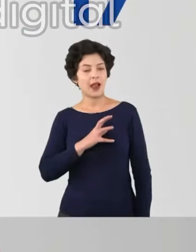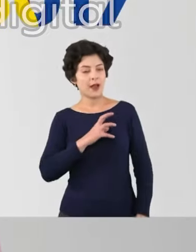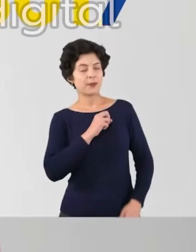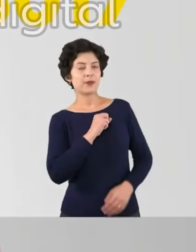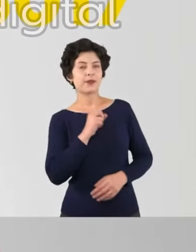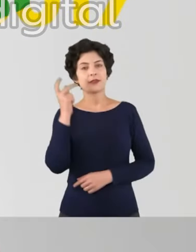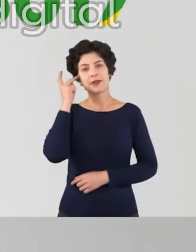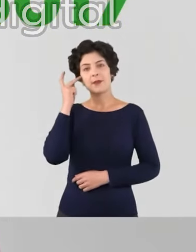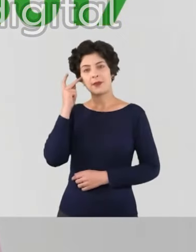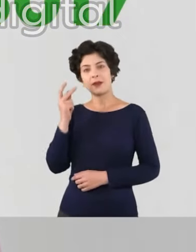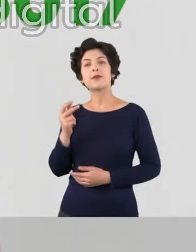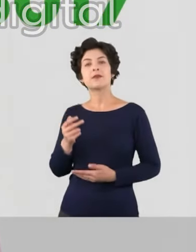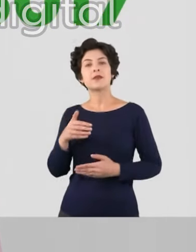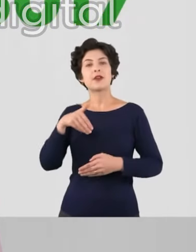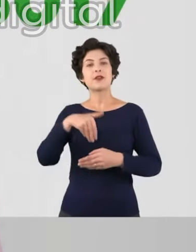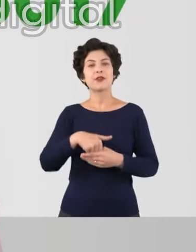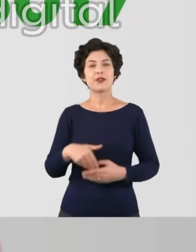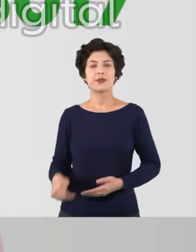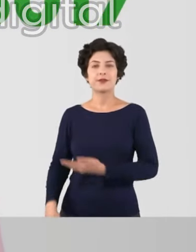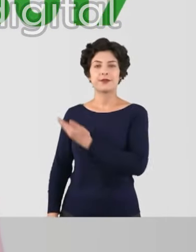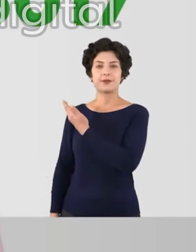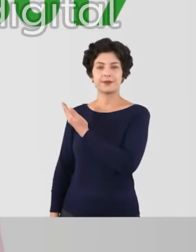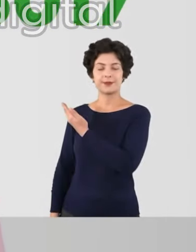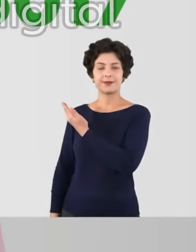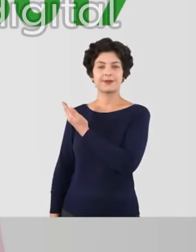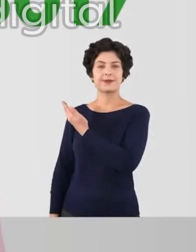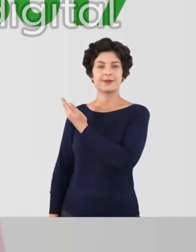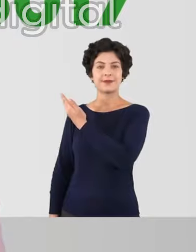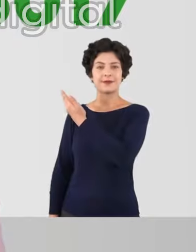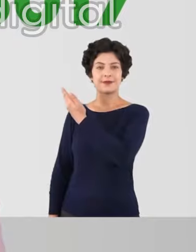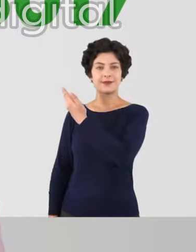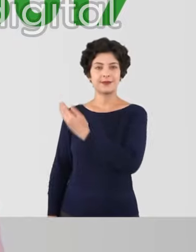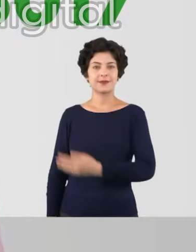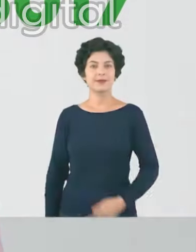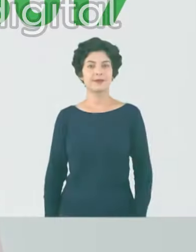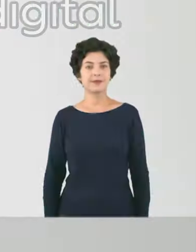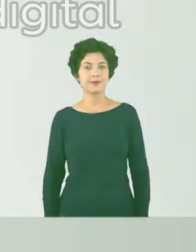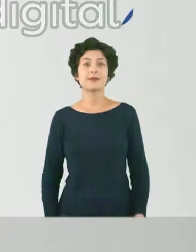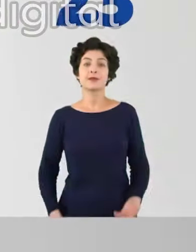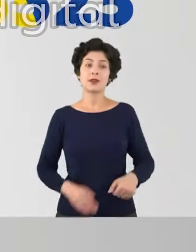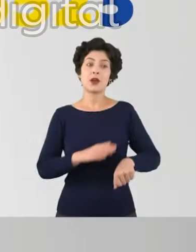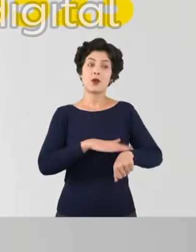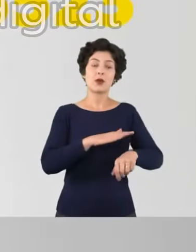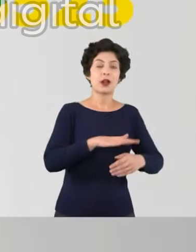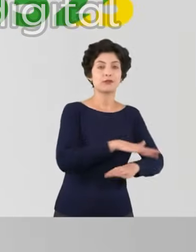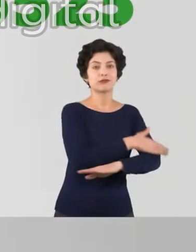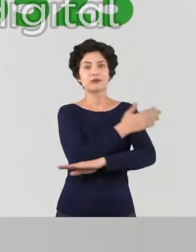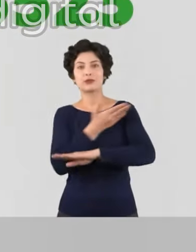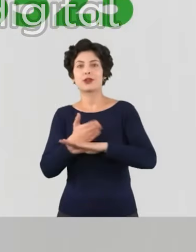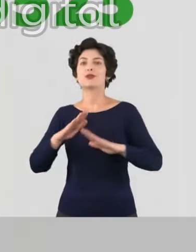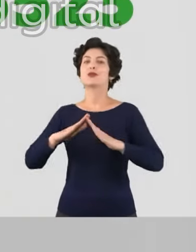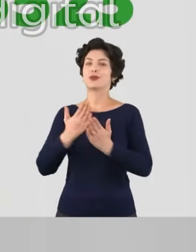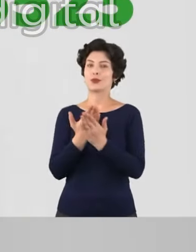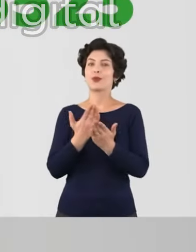Por amor a São Paulo. Vote Anadete Caravanista, 15, 017. Por um horário integral e ampliado nas escolas.